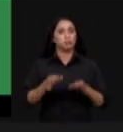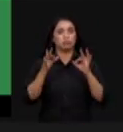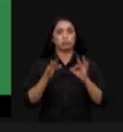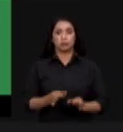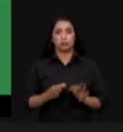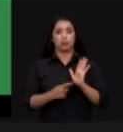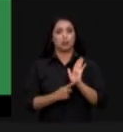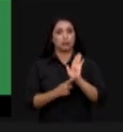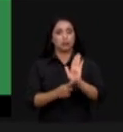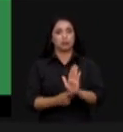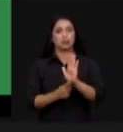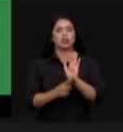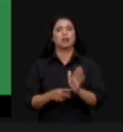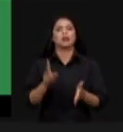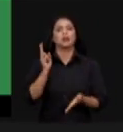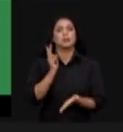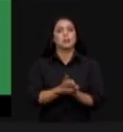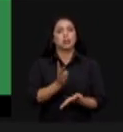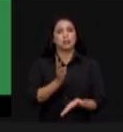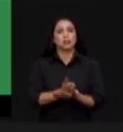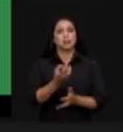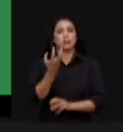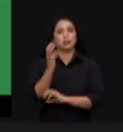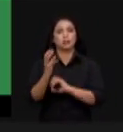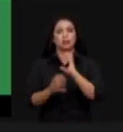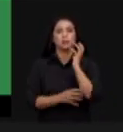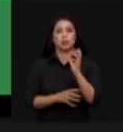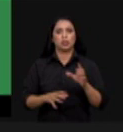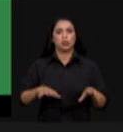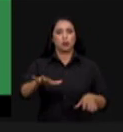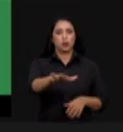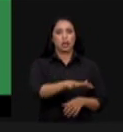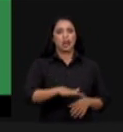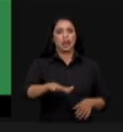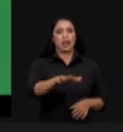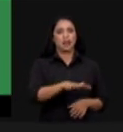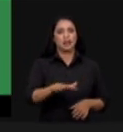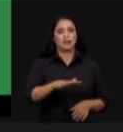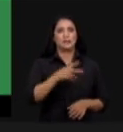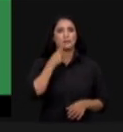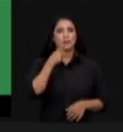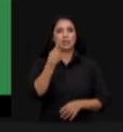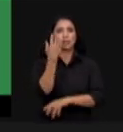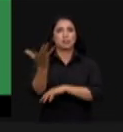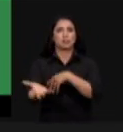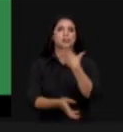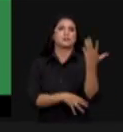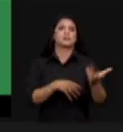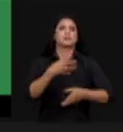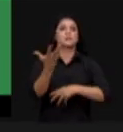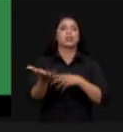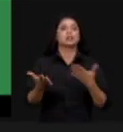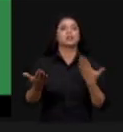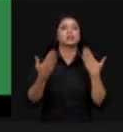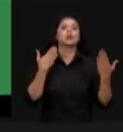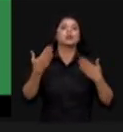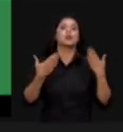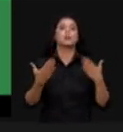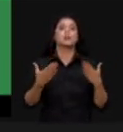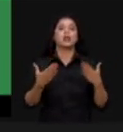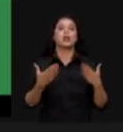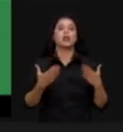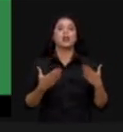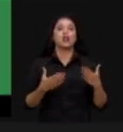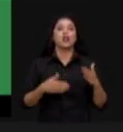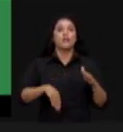certo na preservação ambiental numa área as pessoas quando falam em desmates e etc costumam comparar a campos de